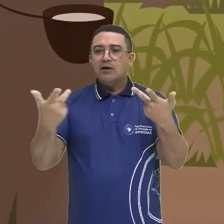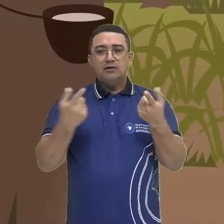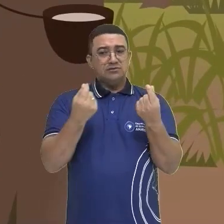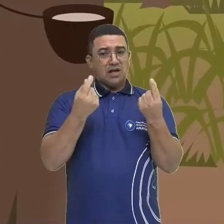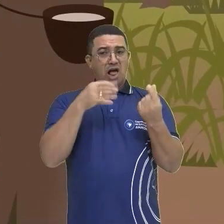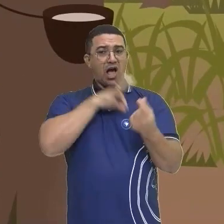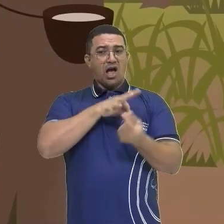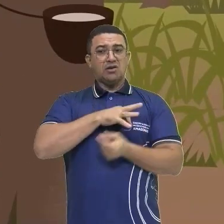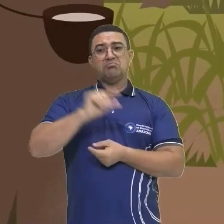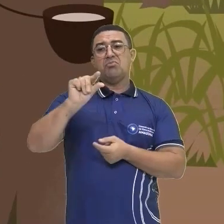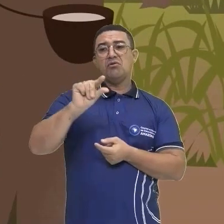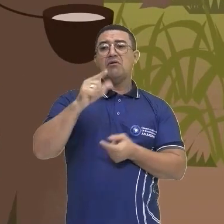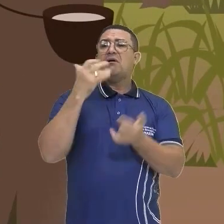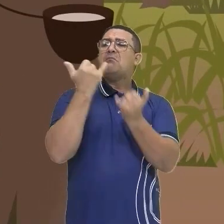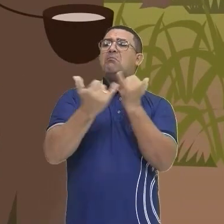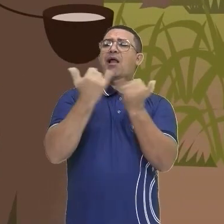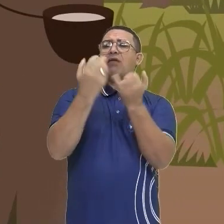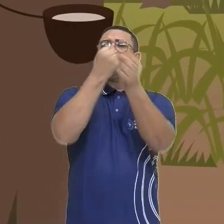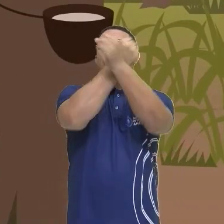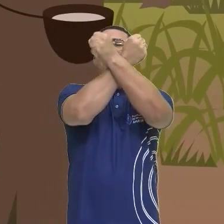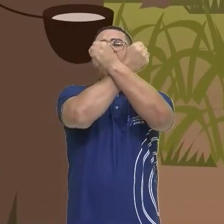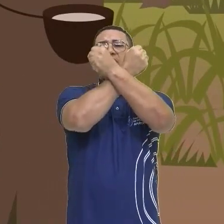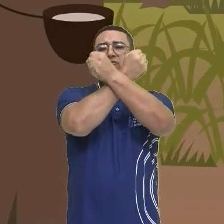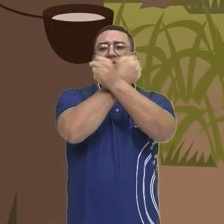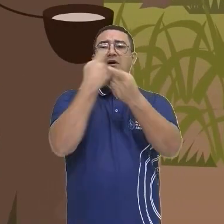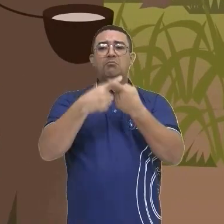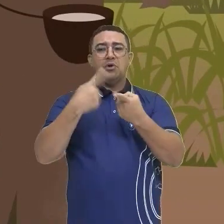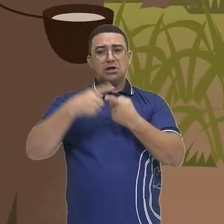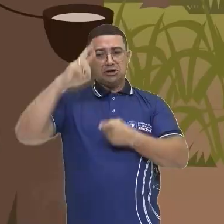condição semi-escravista, à mercê dos patrões.